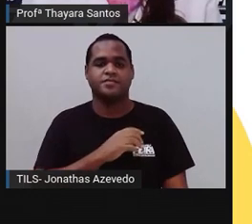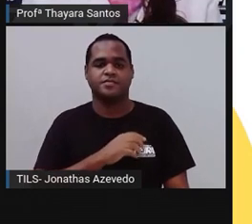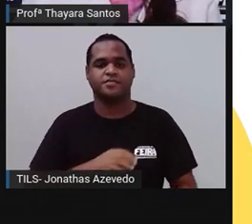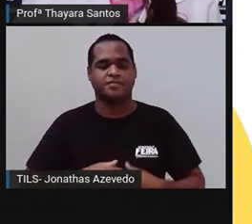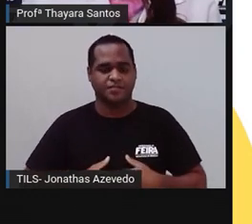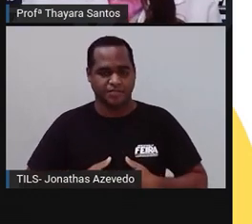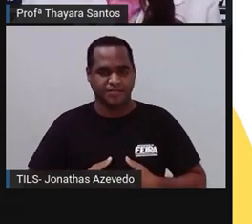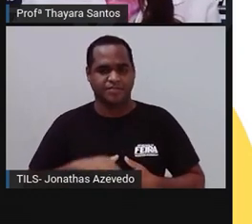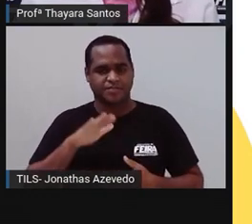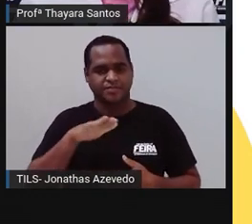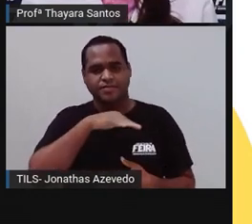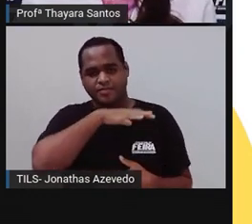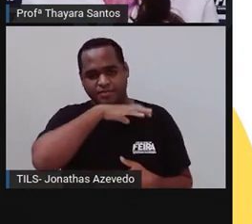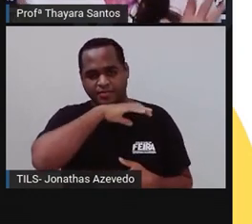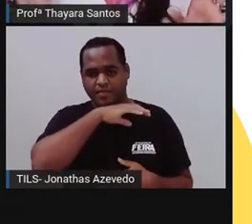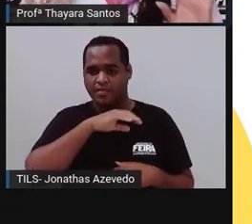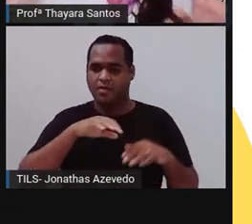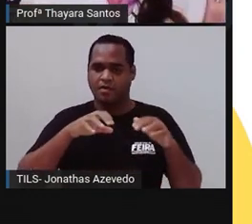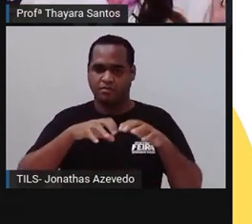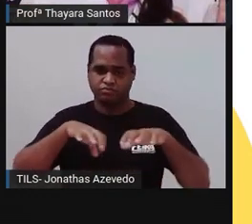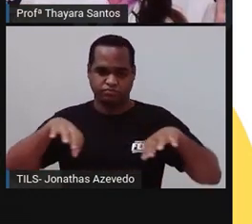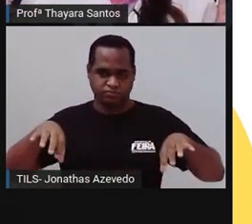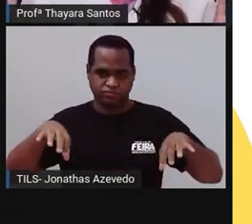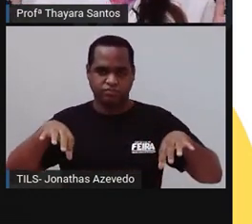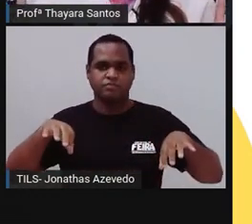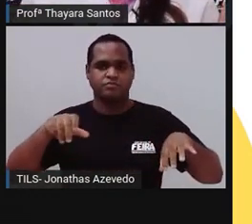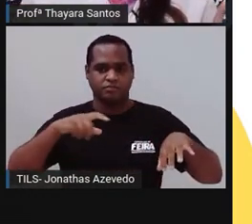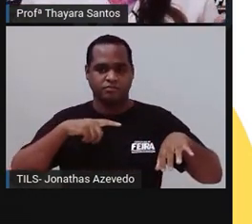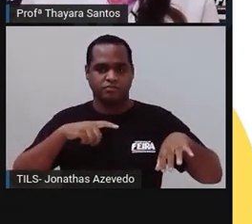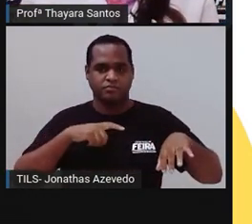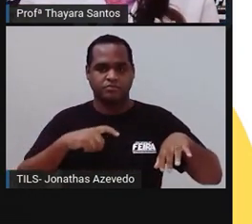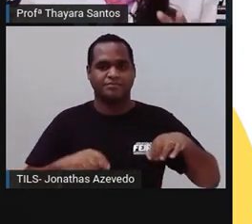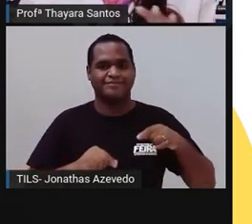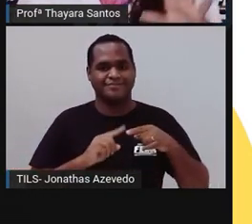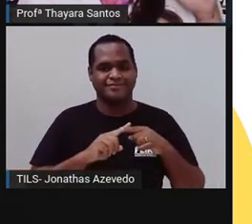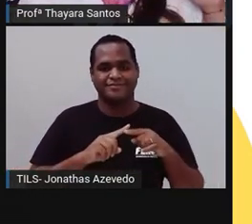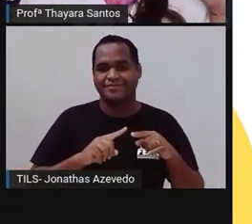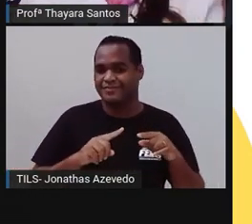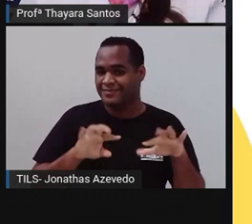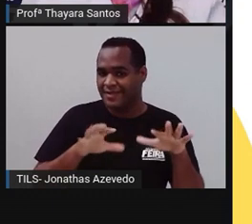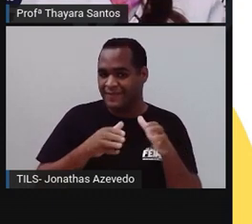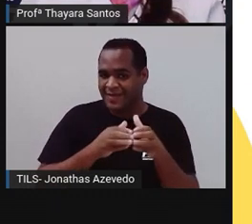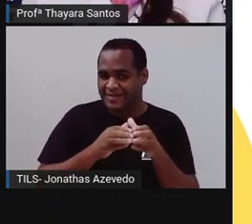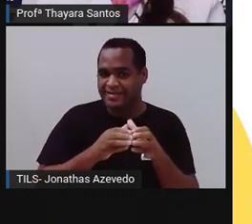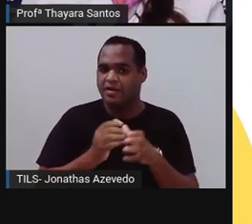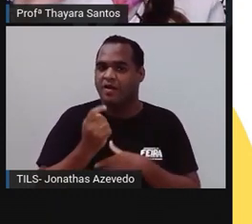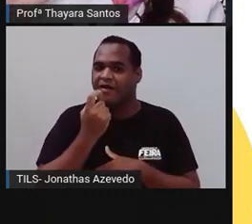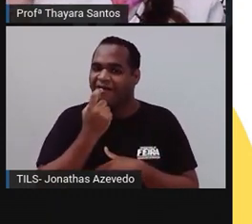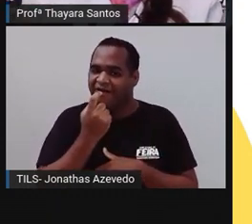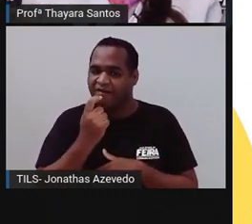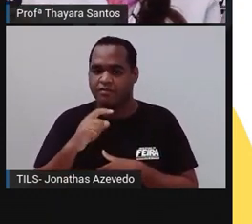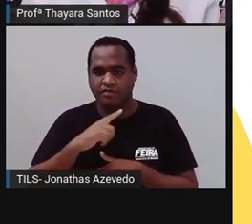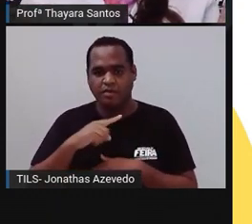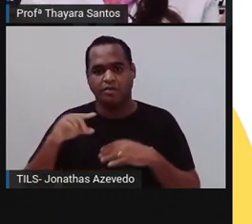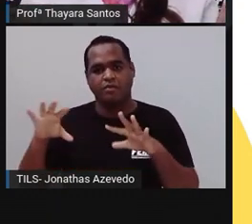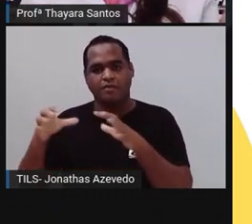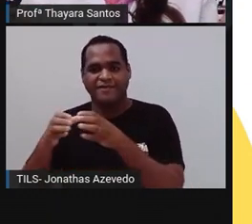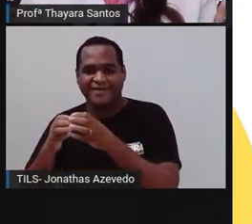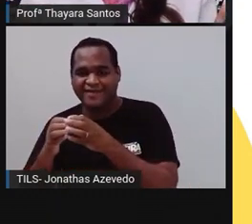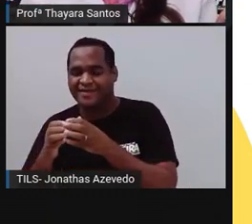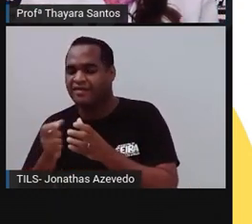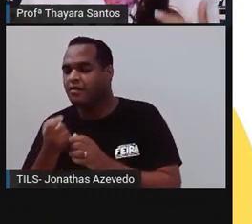Só que esses animais estão separados aí em dois grandes grupos. O grupo dos animais vertebrados e o grupo dos animais